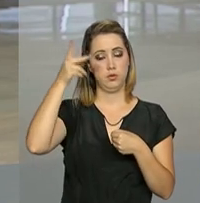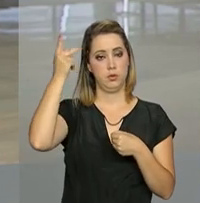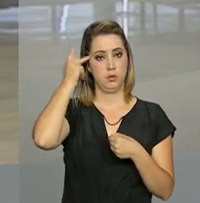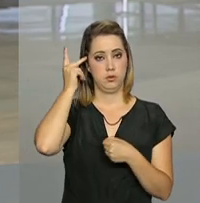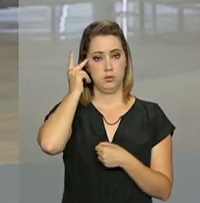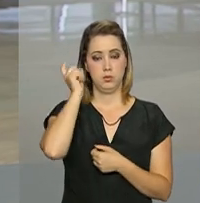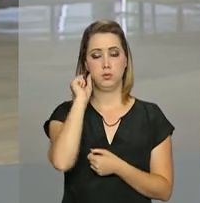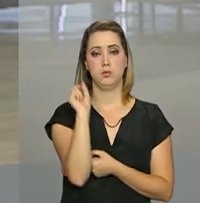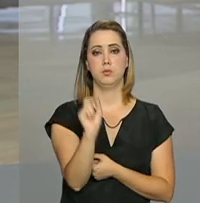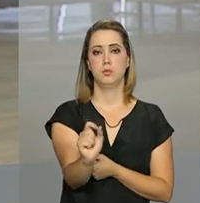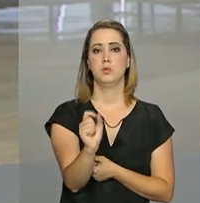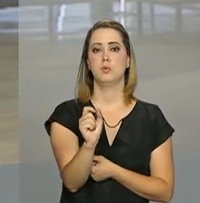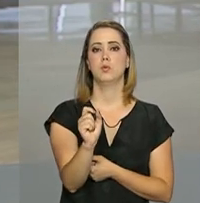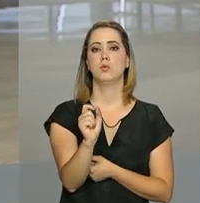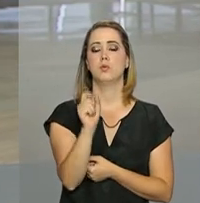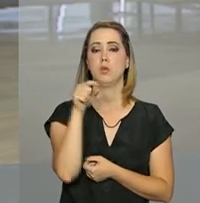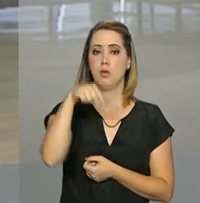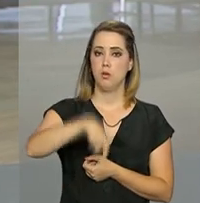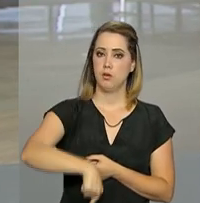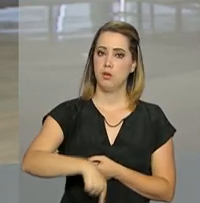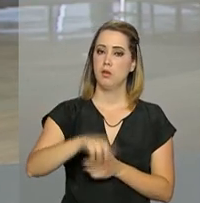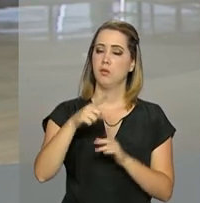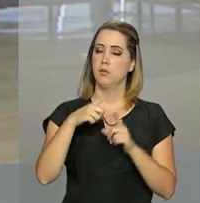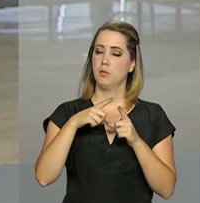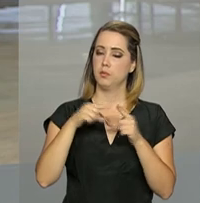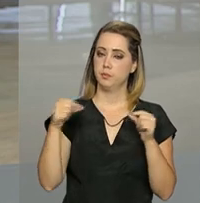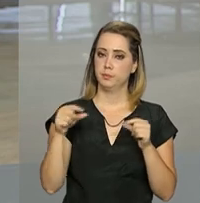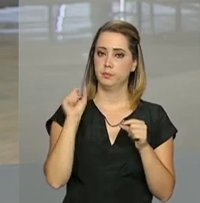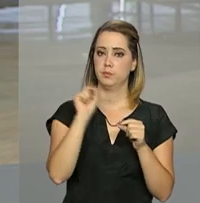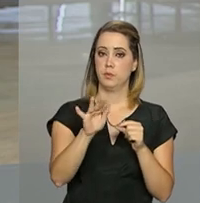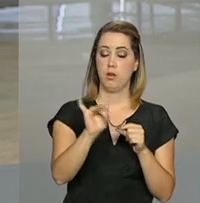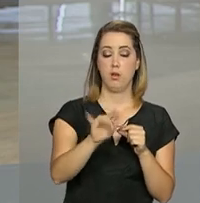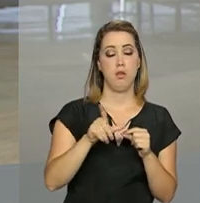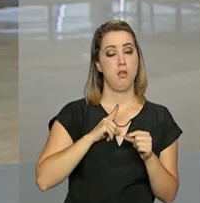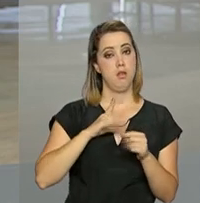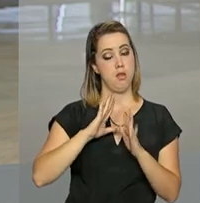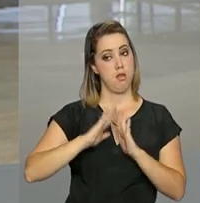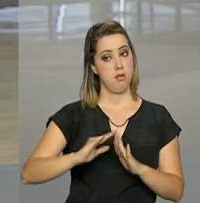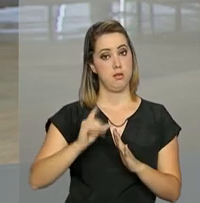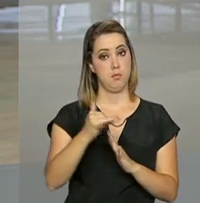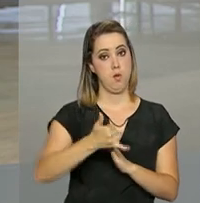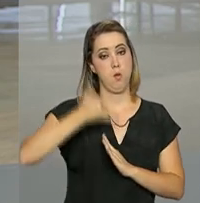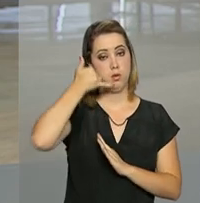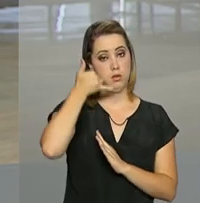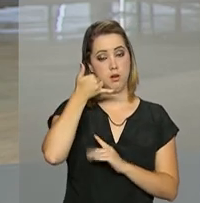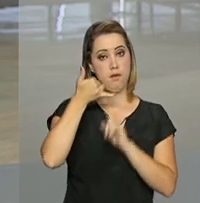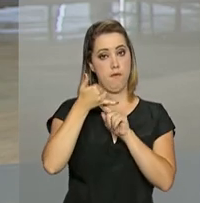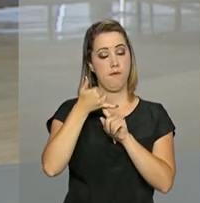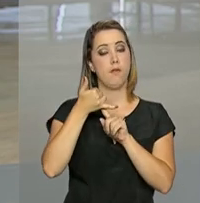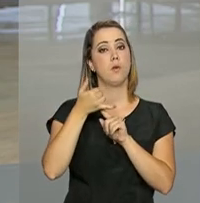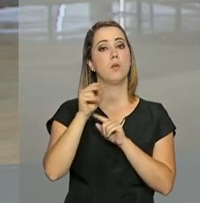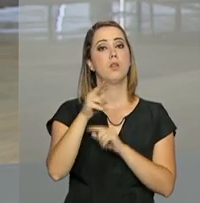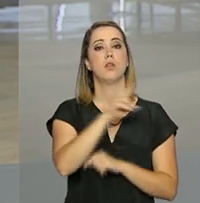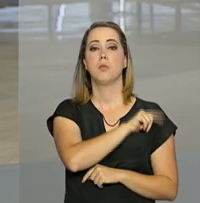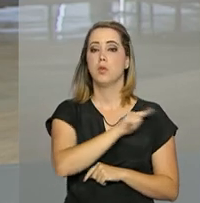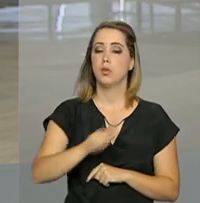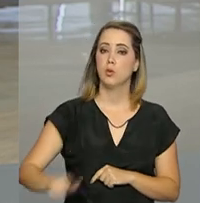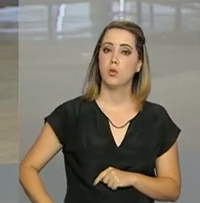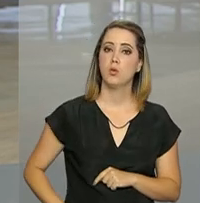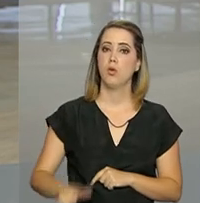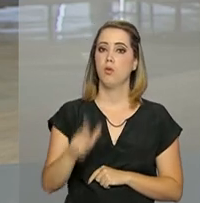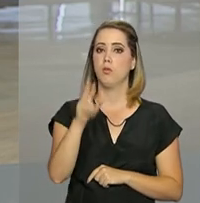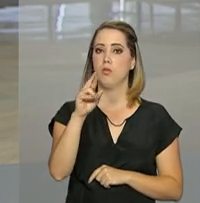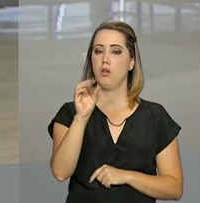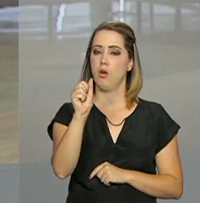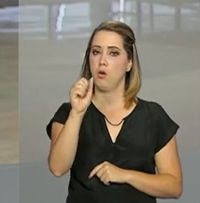Ribeirão Preto, no interior de São Paulo, aqui para Brasília, recebeu um telefonema do governador do Rio Grande do Norte, Robinson Faria,